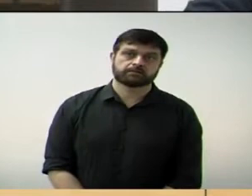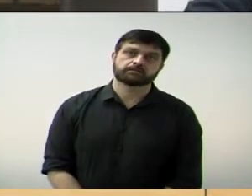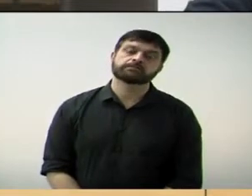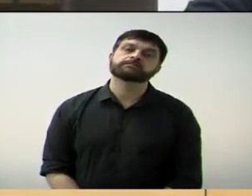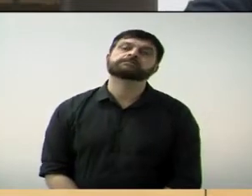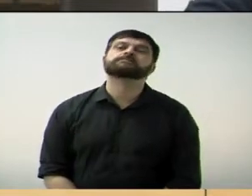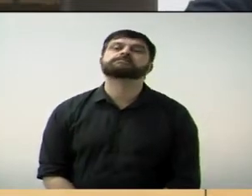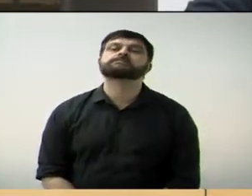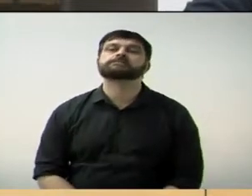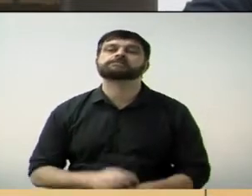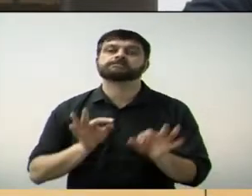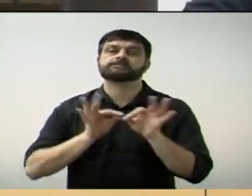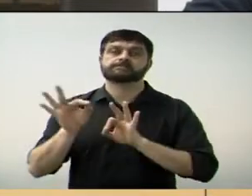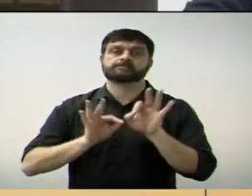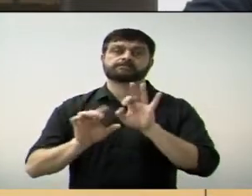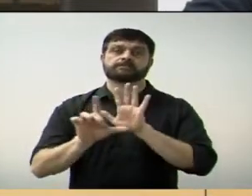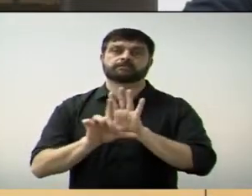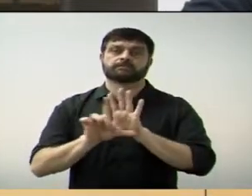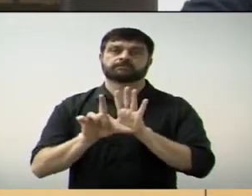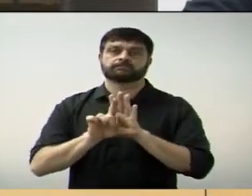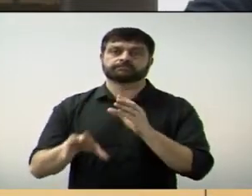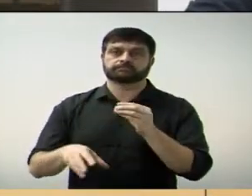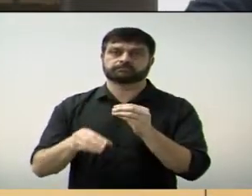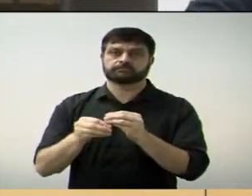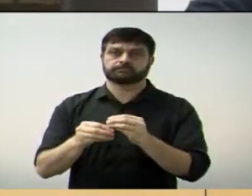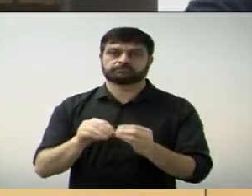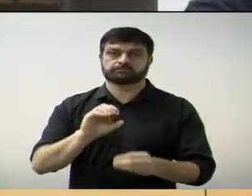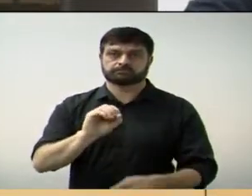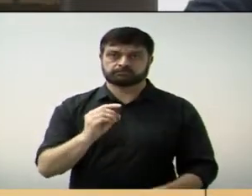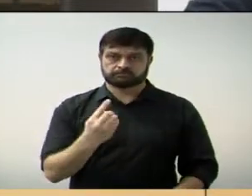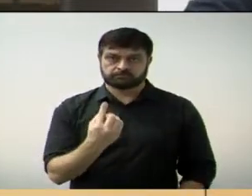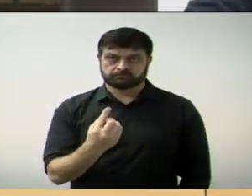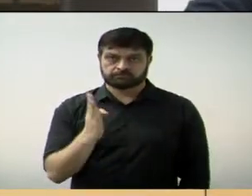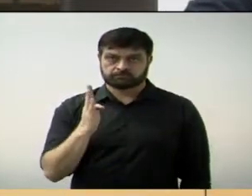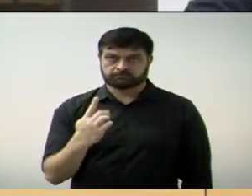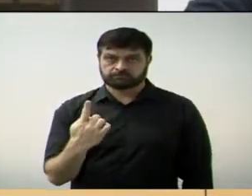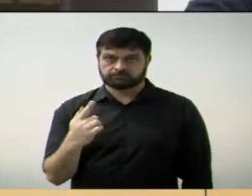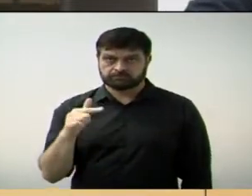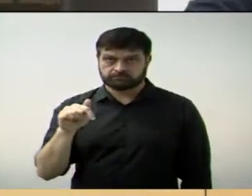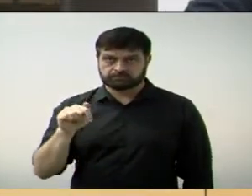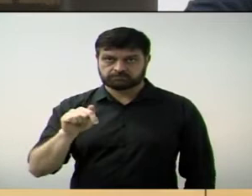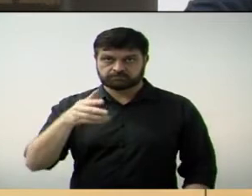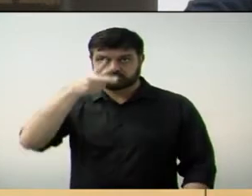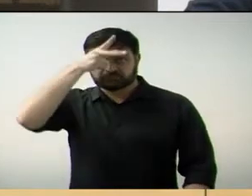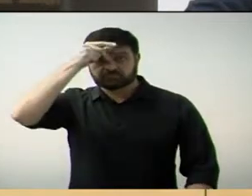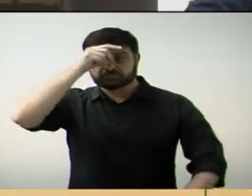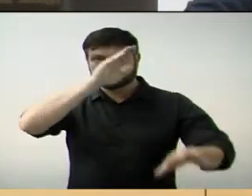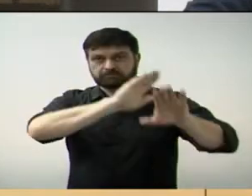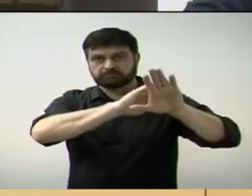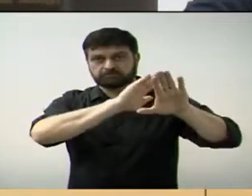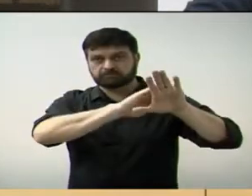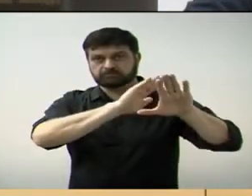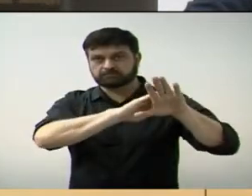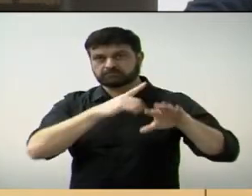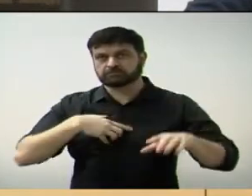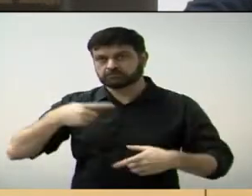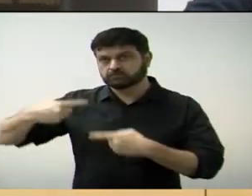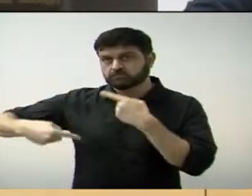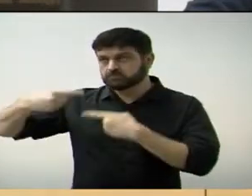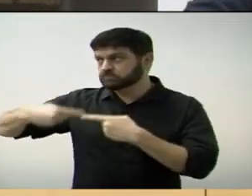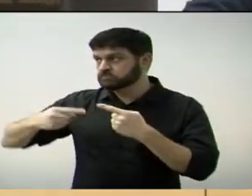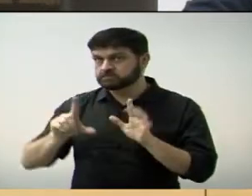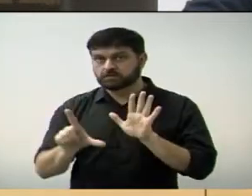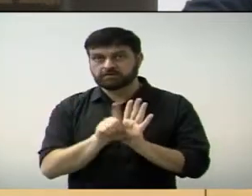O projeto de lei complementar 01 de 2017 do Executivo está em discussão na sua legalidade.